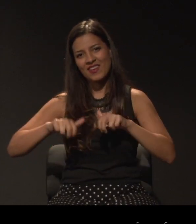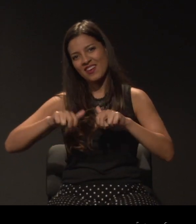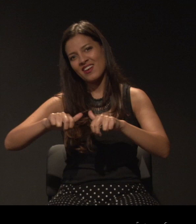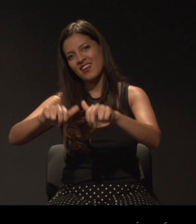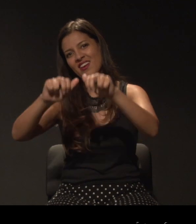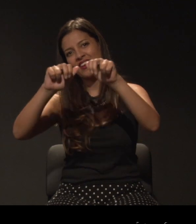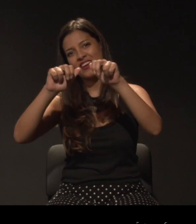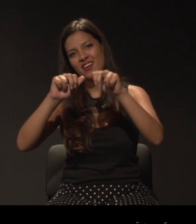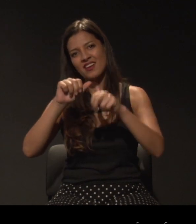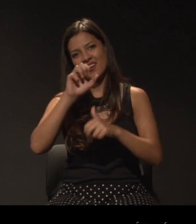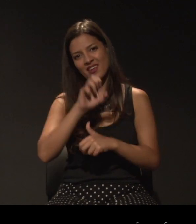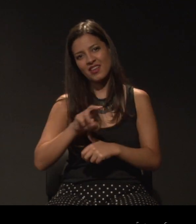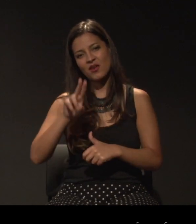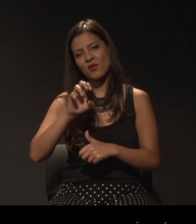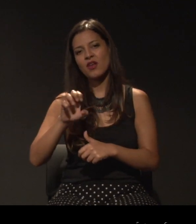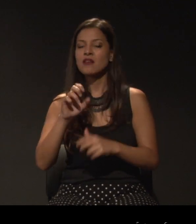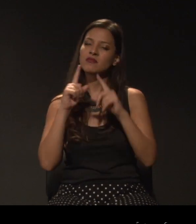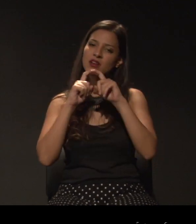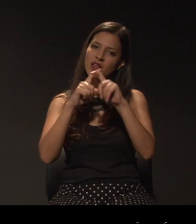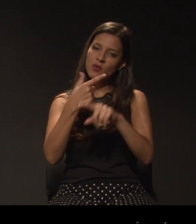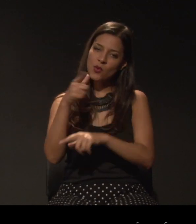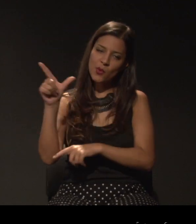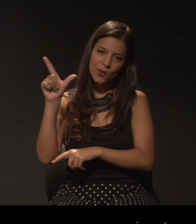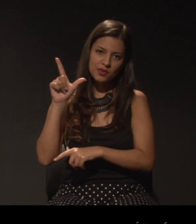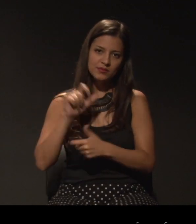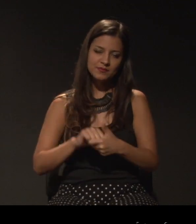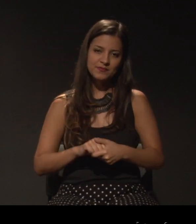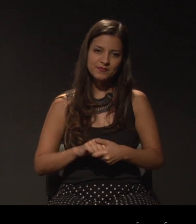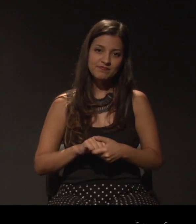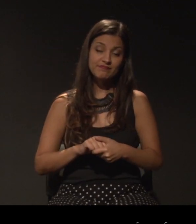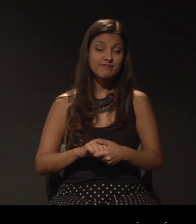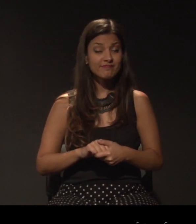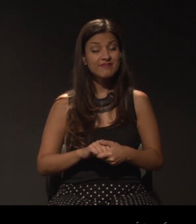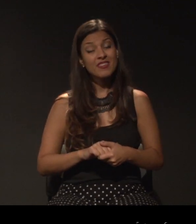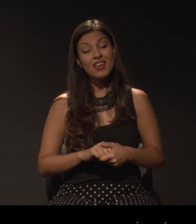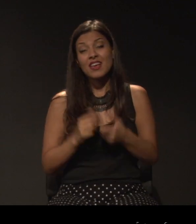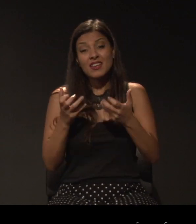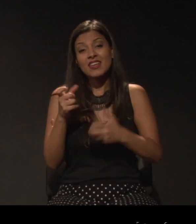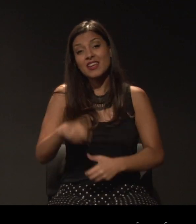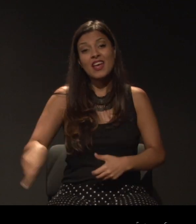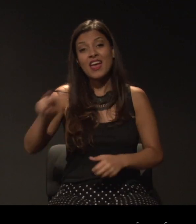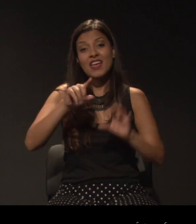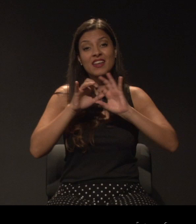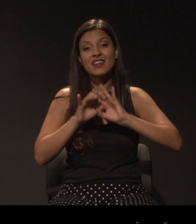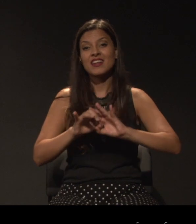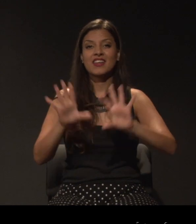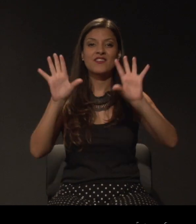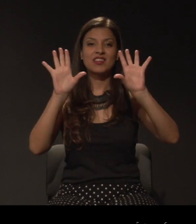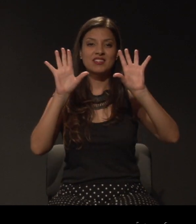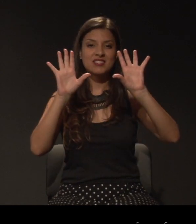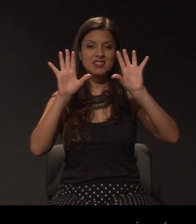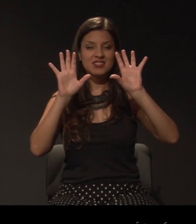Eu e, babá que querer. Queria que eles fossem livres. Livres de...